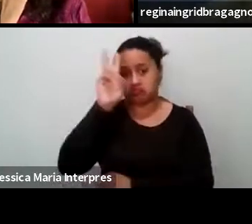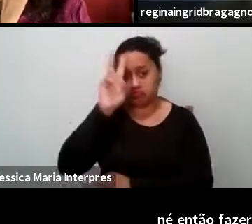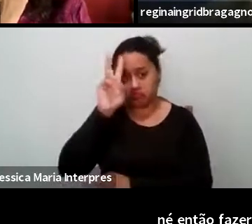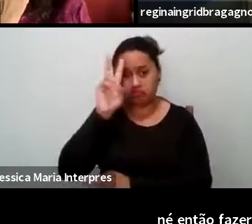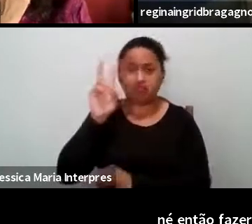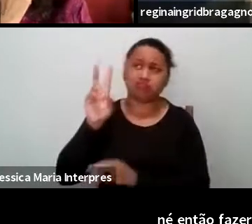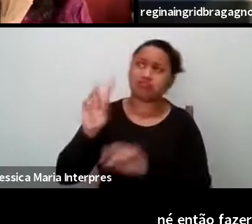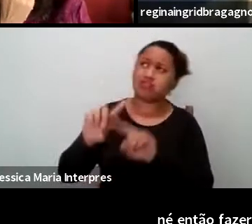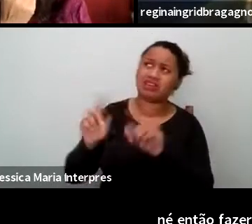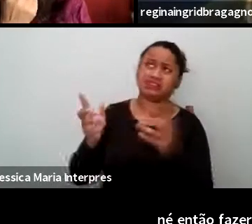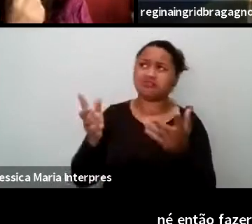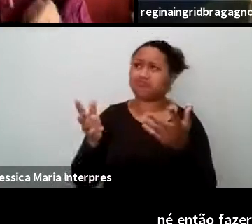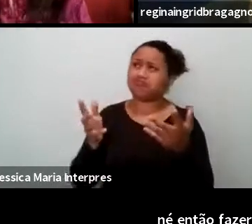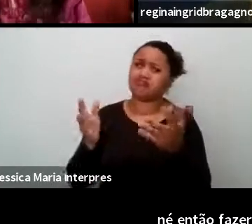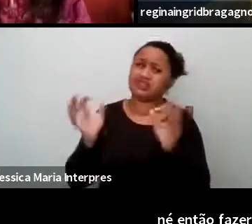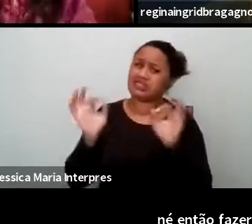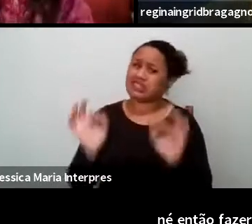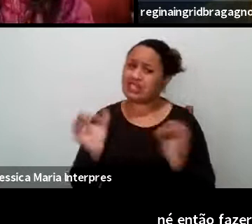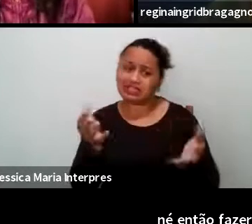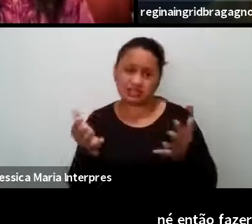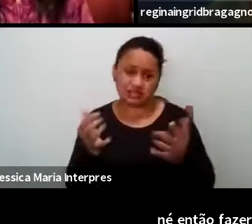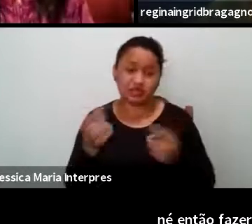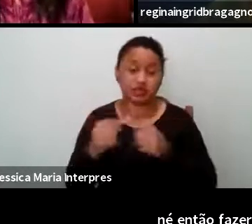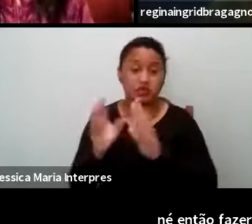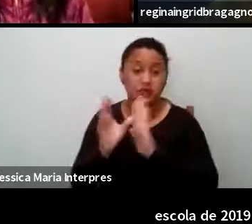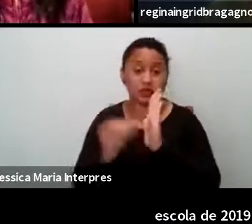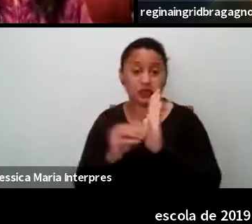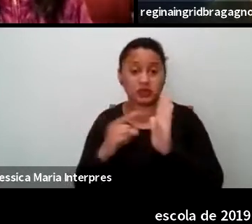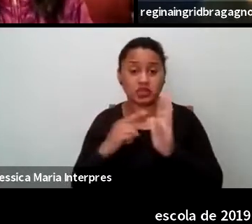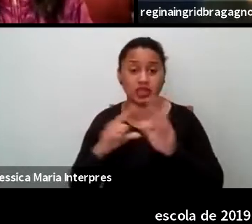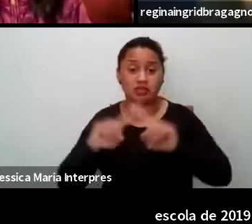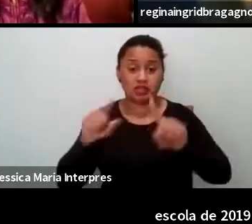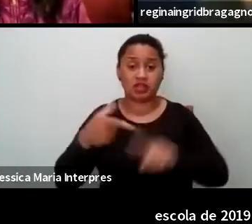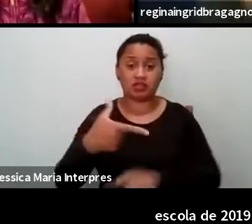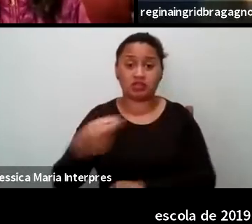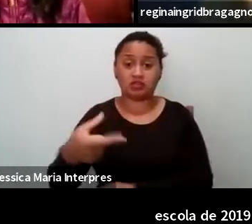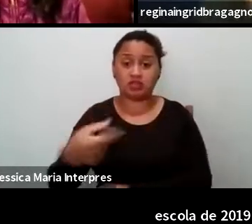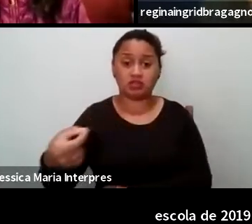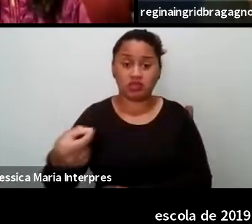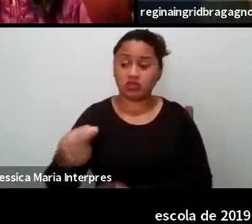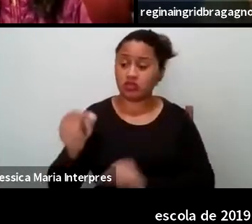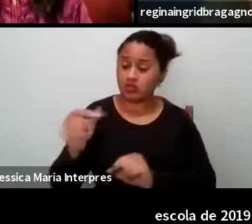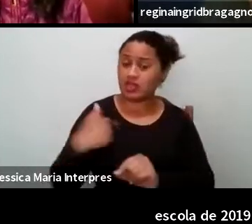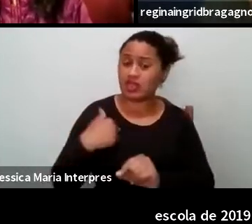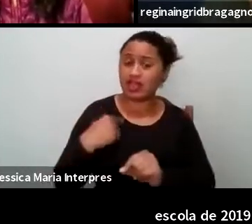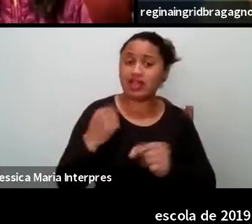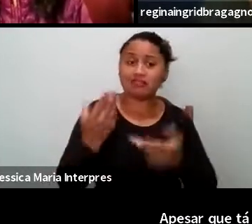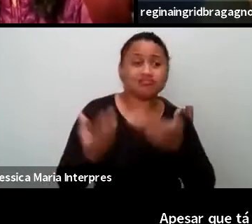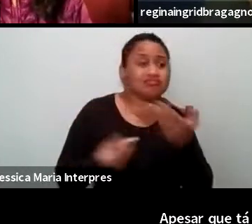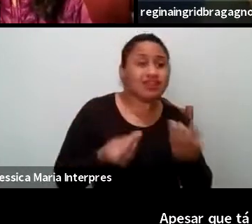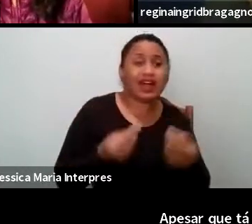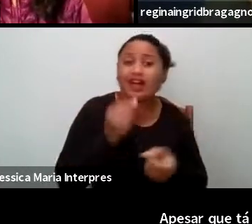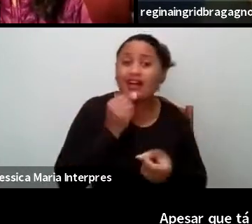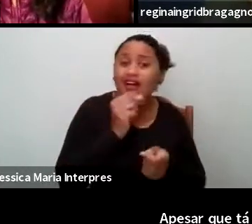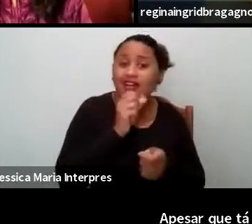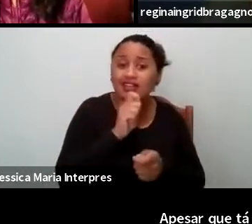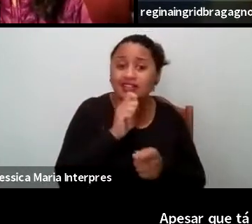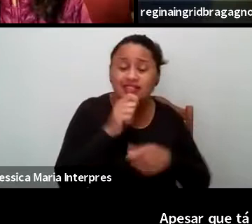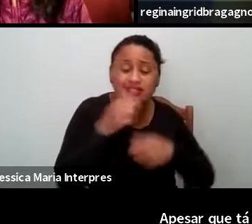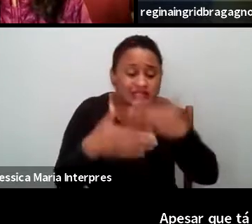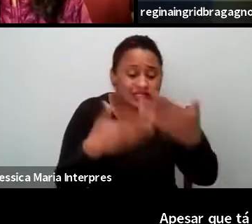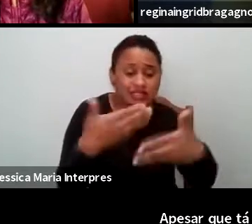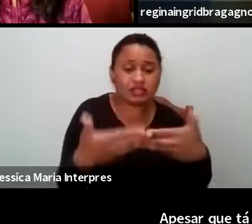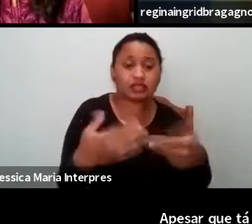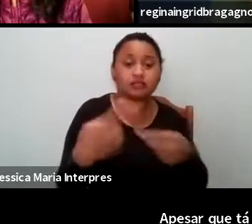certo, né, porque os conteúdos estão lá. Agora, o 2020, ele tá sendo elaborado, de fato. E por que a gente,